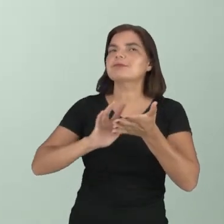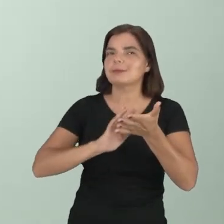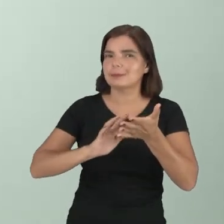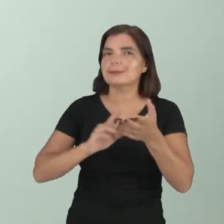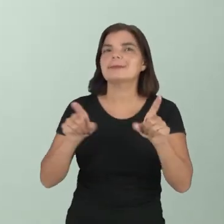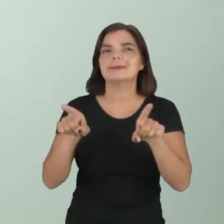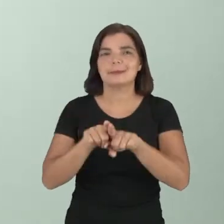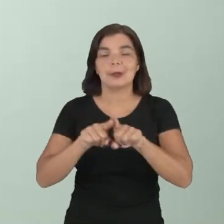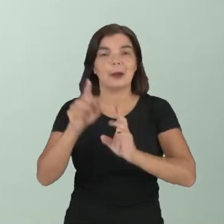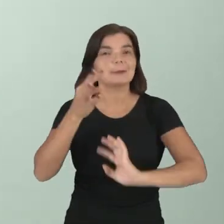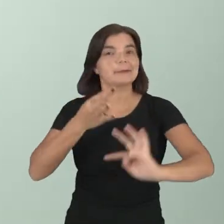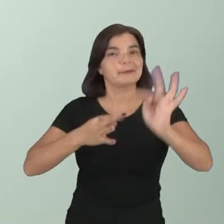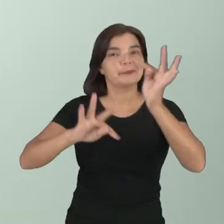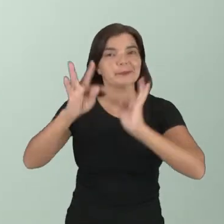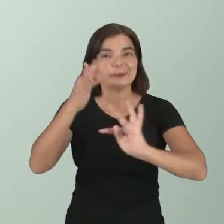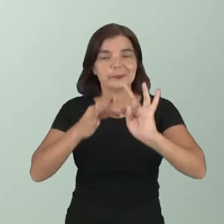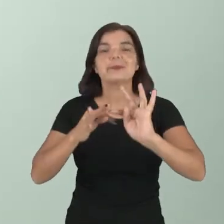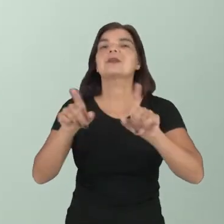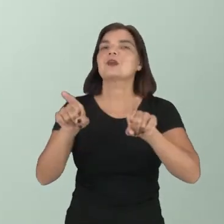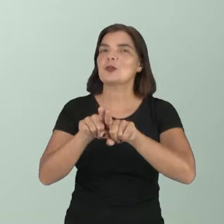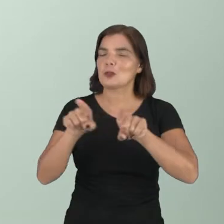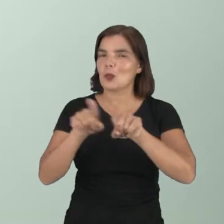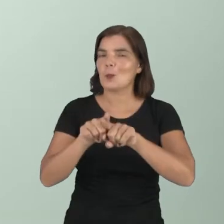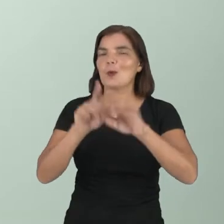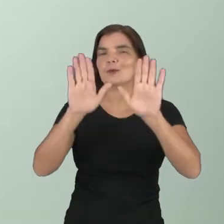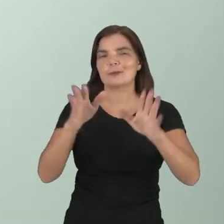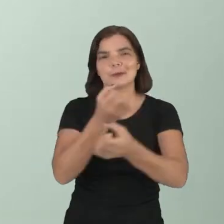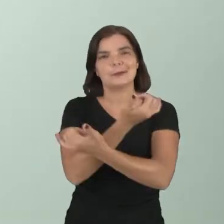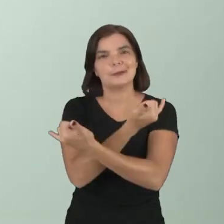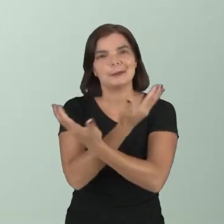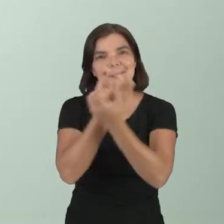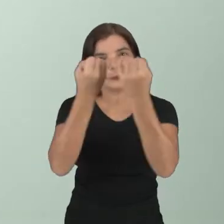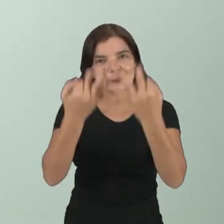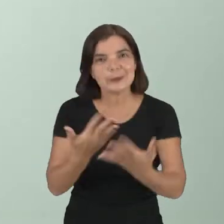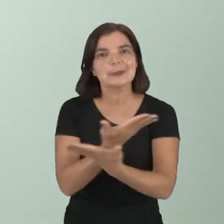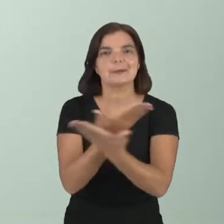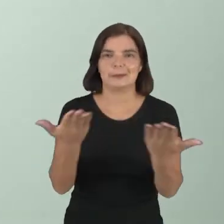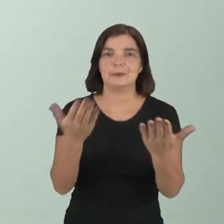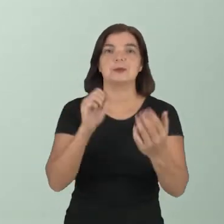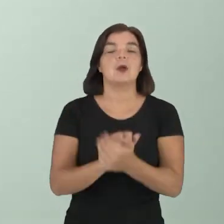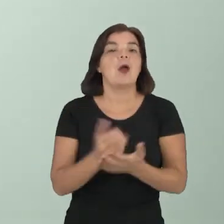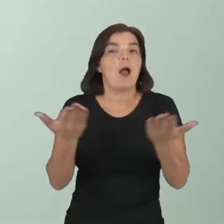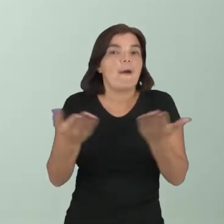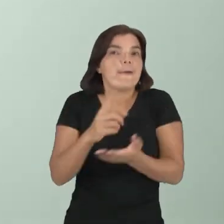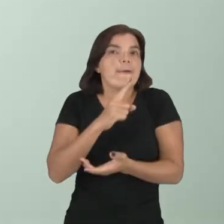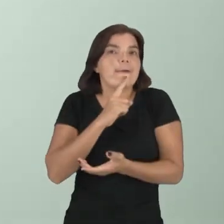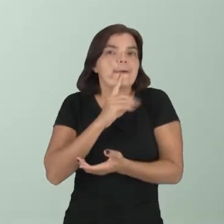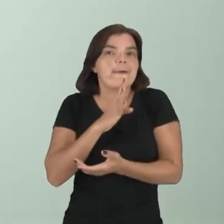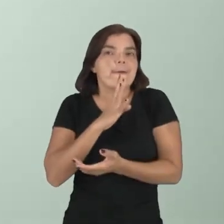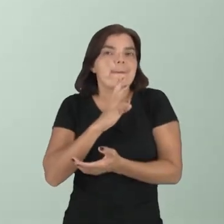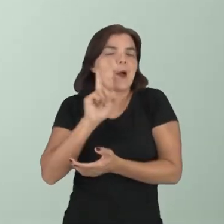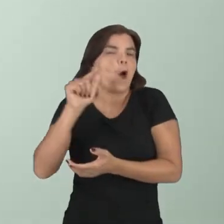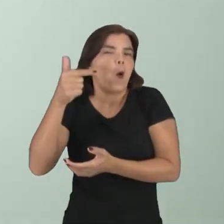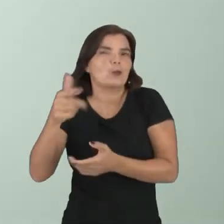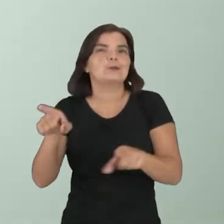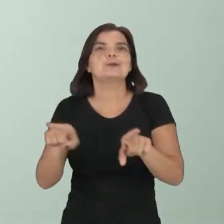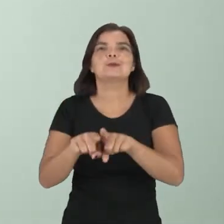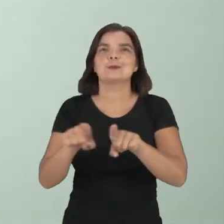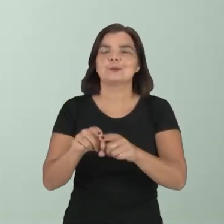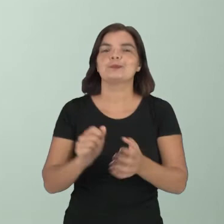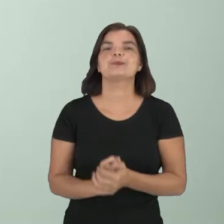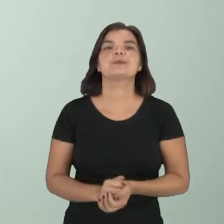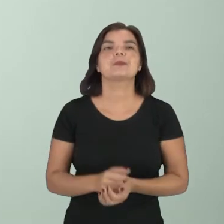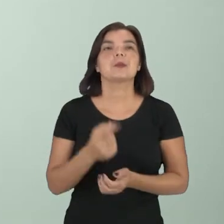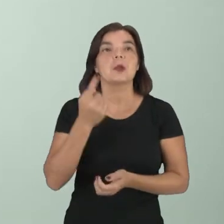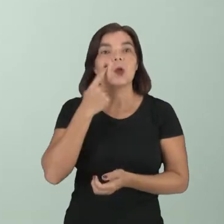na tecnologia, nas redes sociais, como eu disse para vocês. Agora, vamos conhecer outro gênero textual digital.